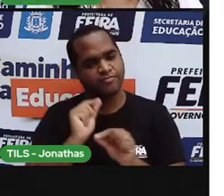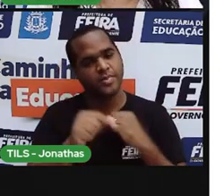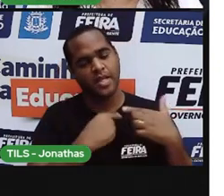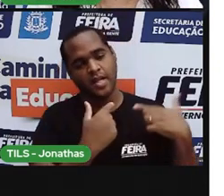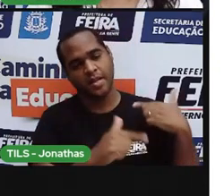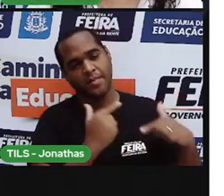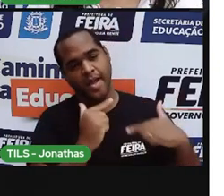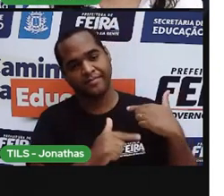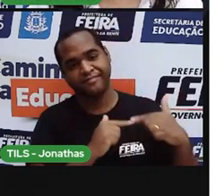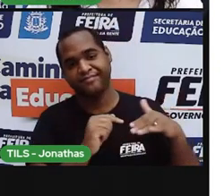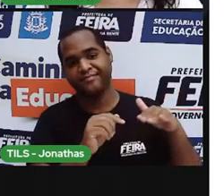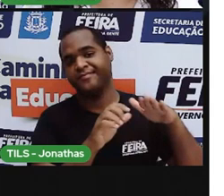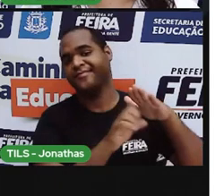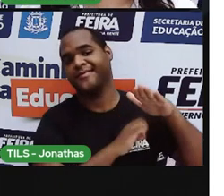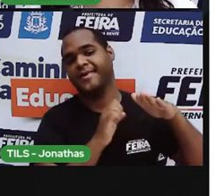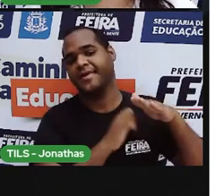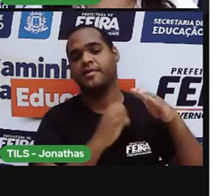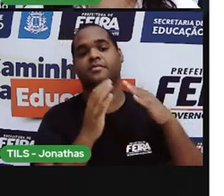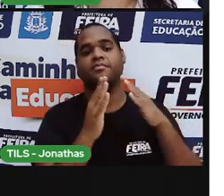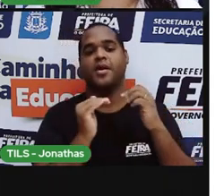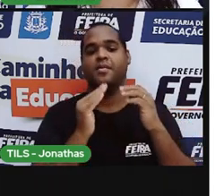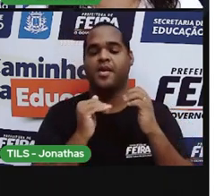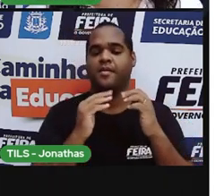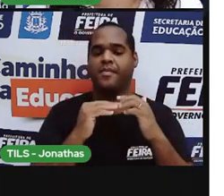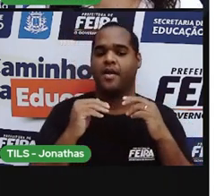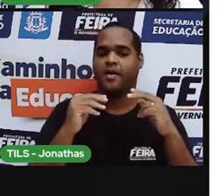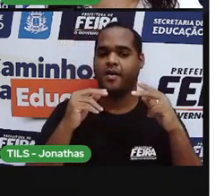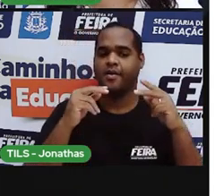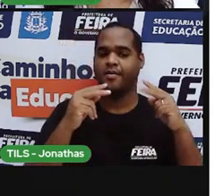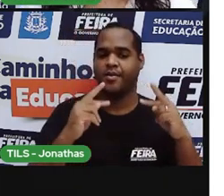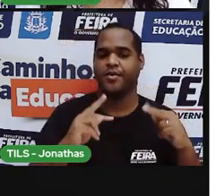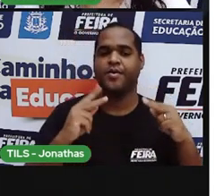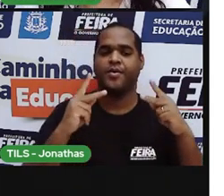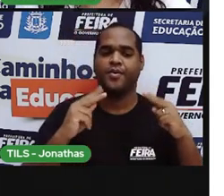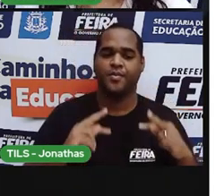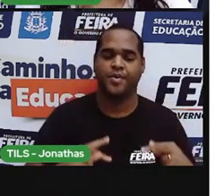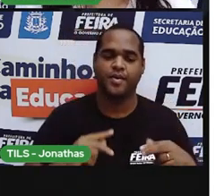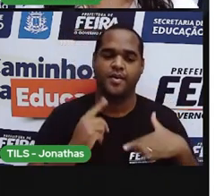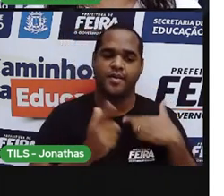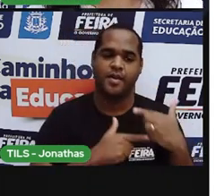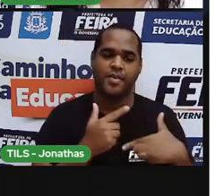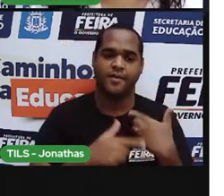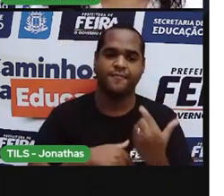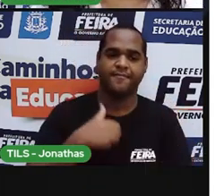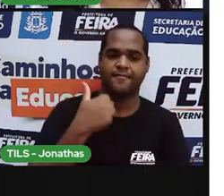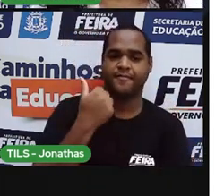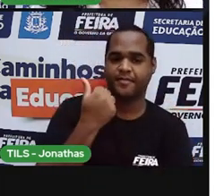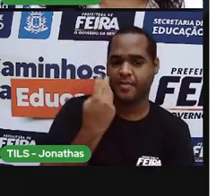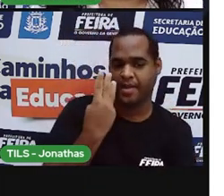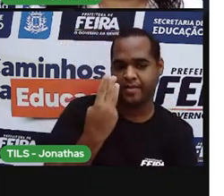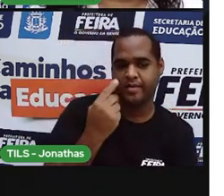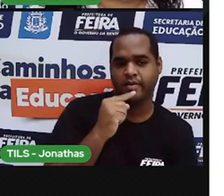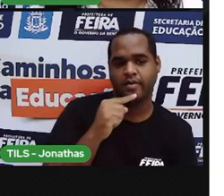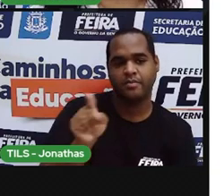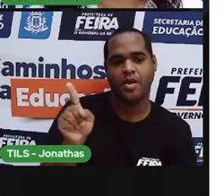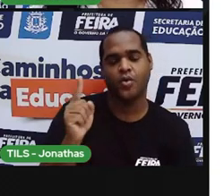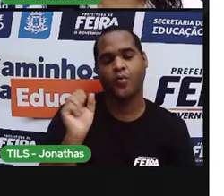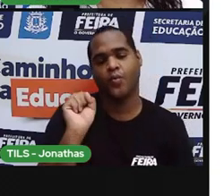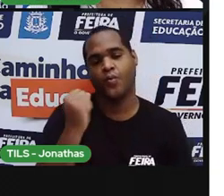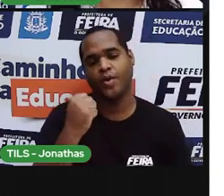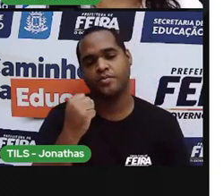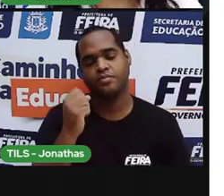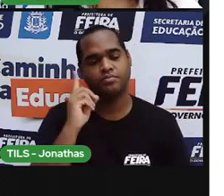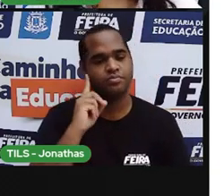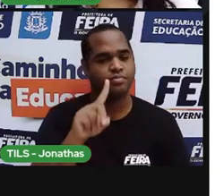trabalhadores pedindo a redução da jornada de trabalho de 13 para 8 horas diárias.